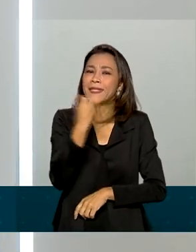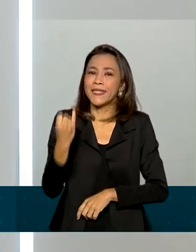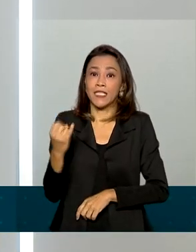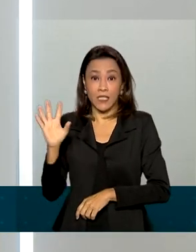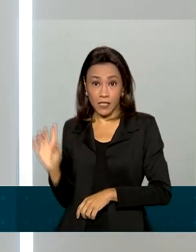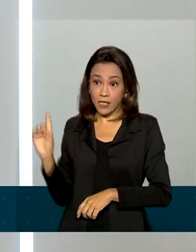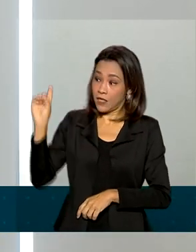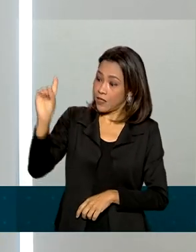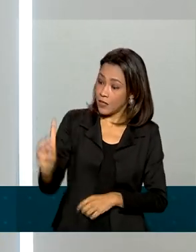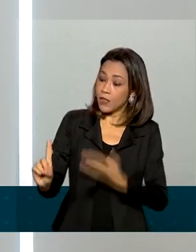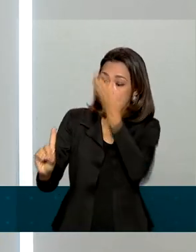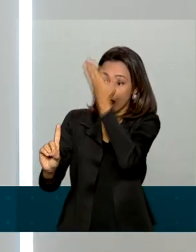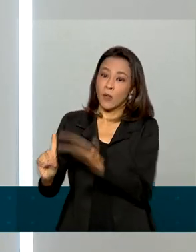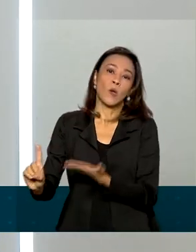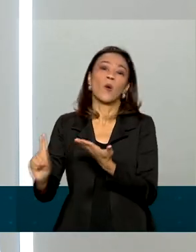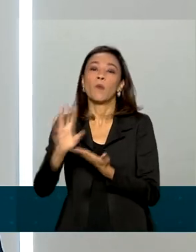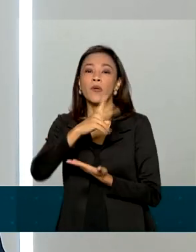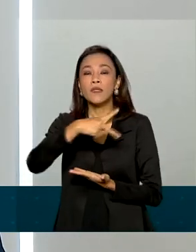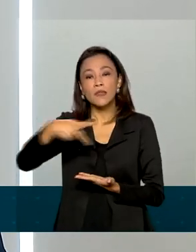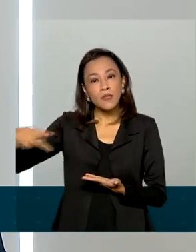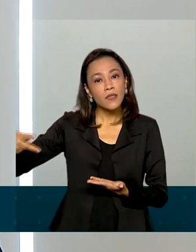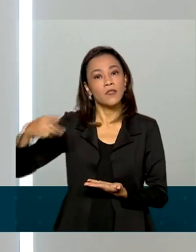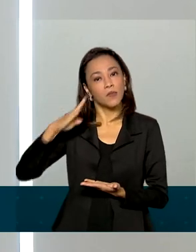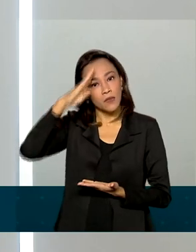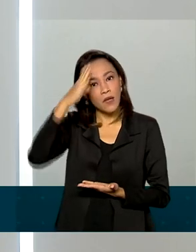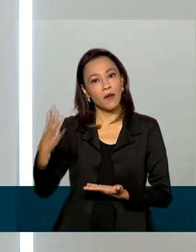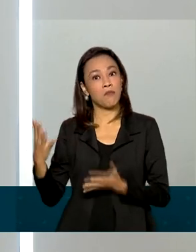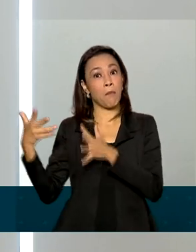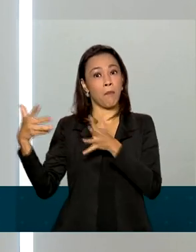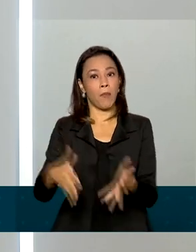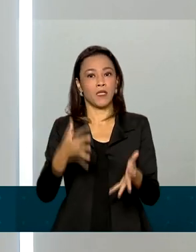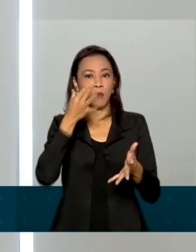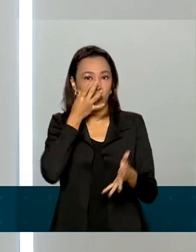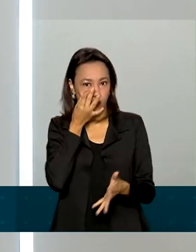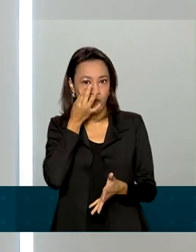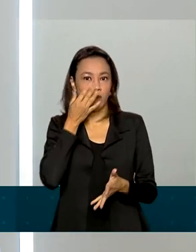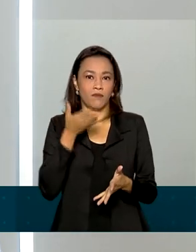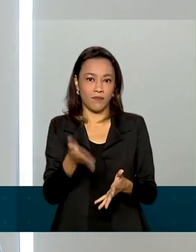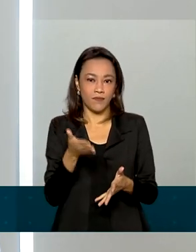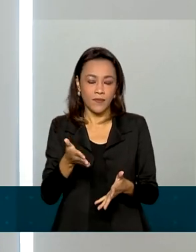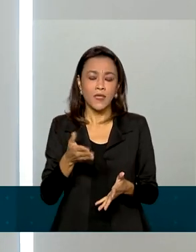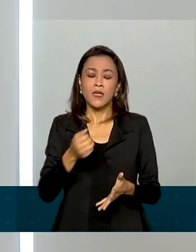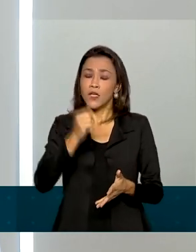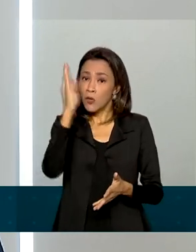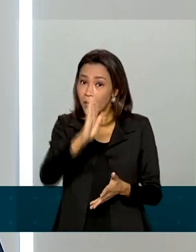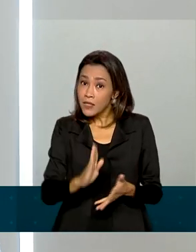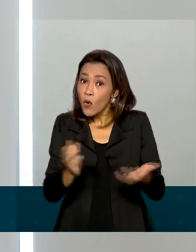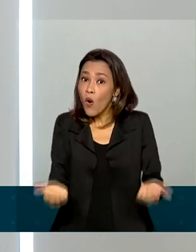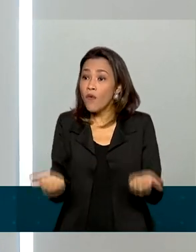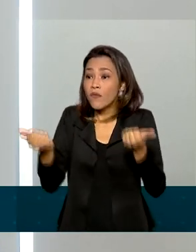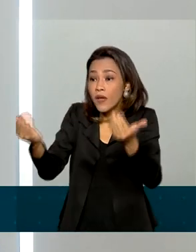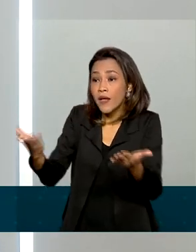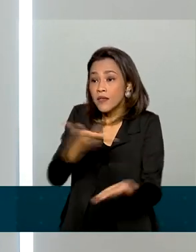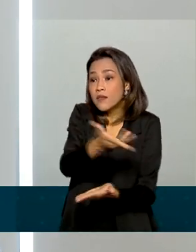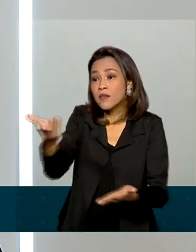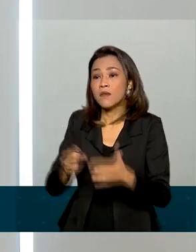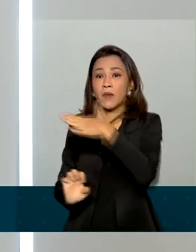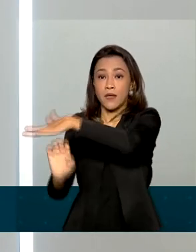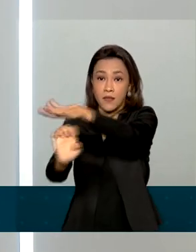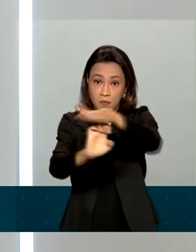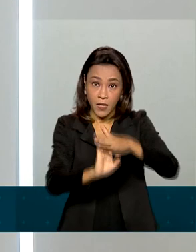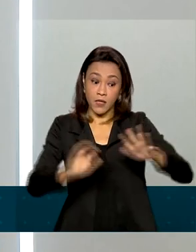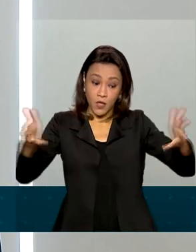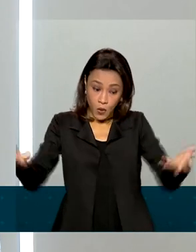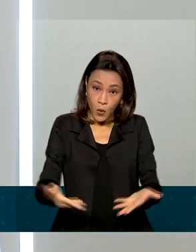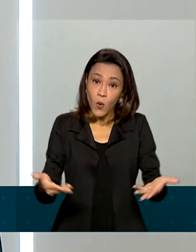a participar da abertura ontem do Fórum, falando sobre as oportunidades que o Brasil oferece para o investidor estrangeiro. E o Fórum continua hoje, que